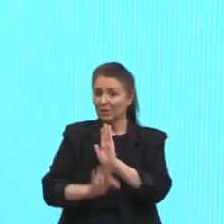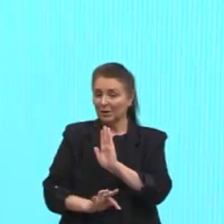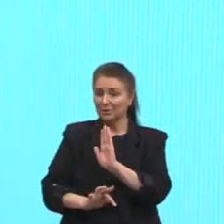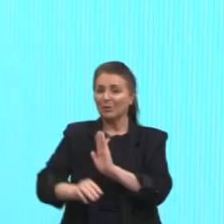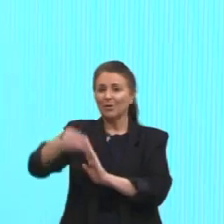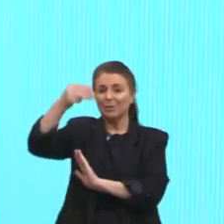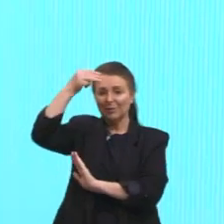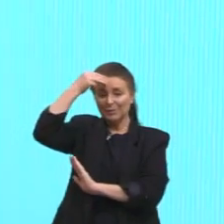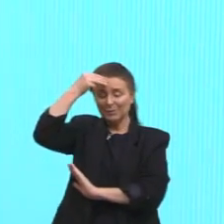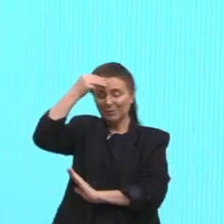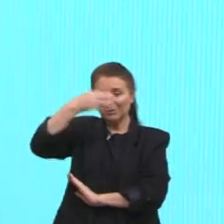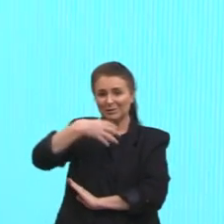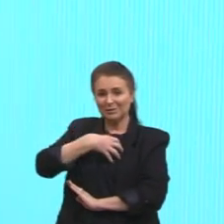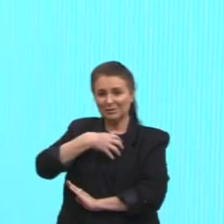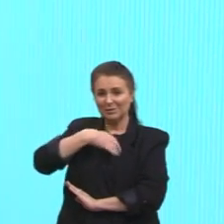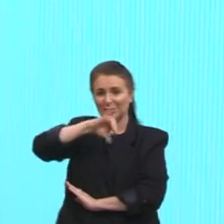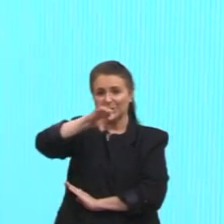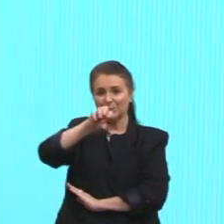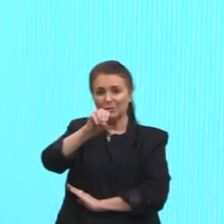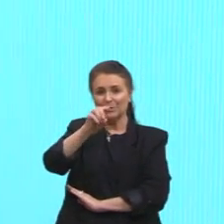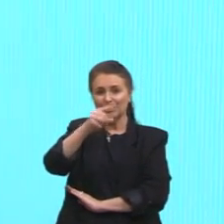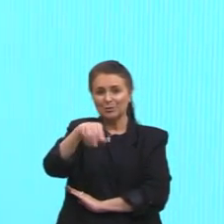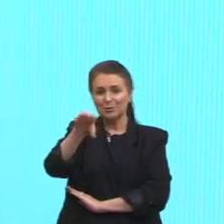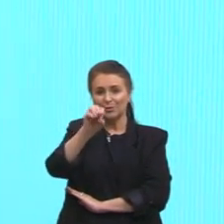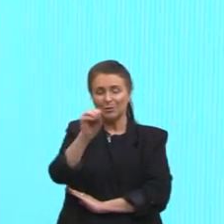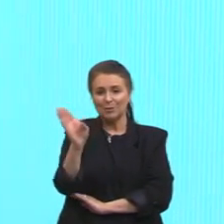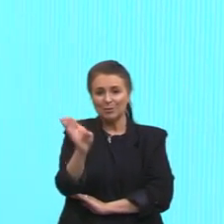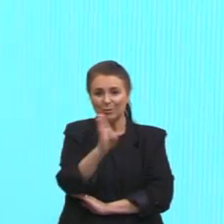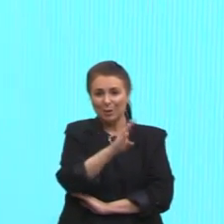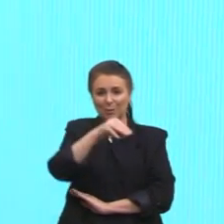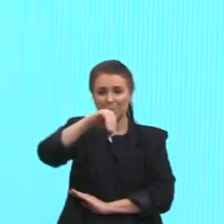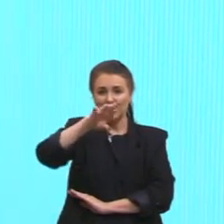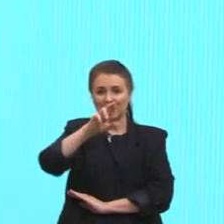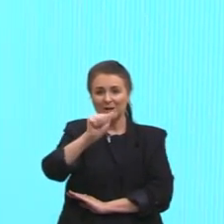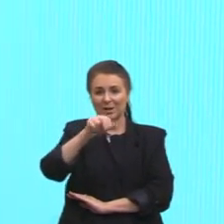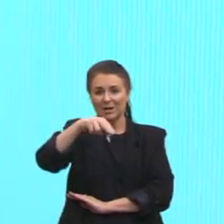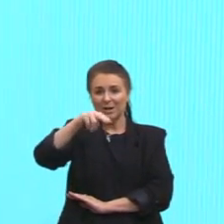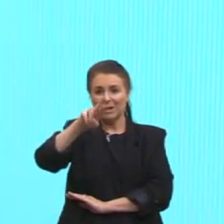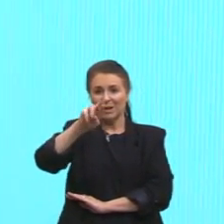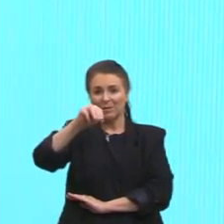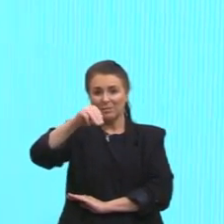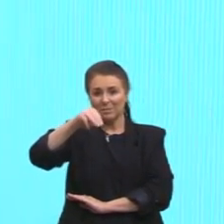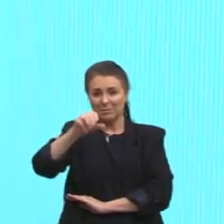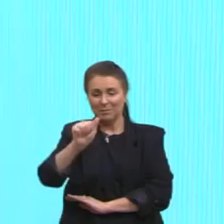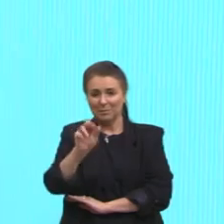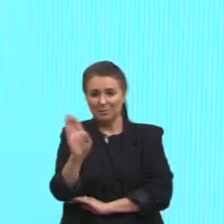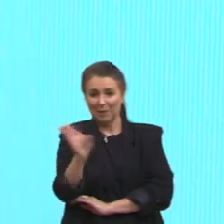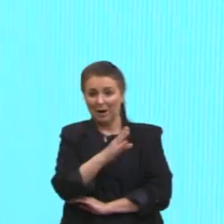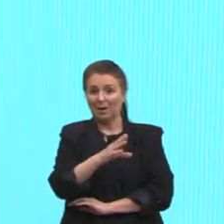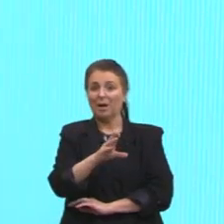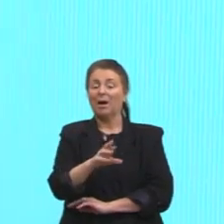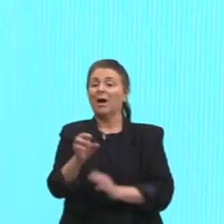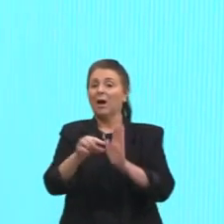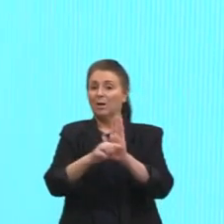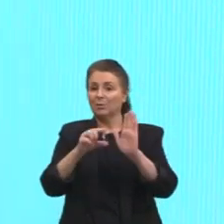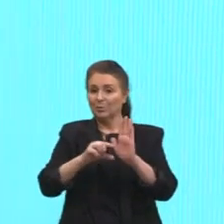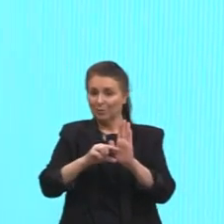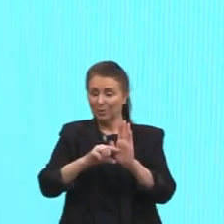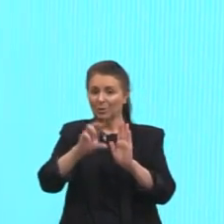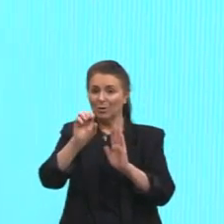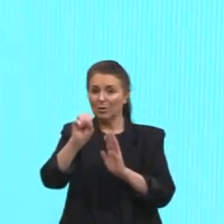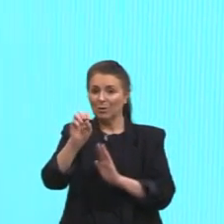sentimentais de João Miramar, de Oswald de Andrade. E esse fragmento, gente,